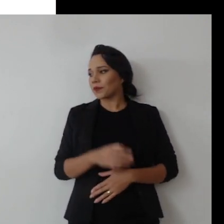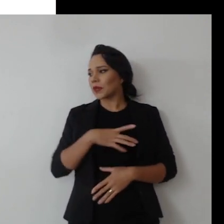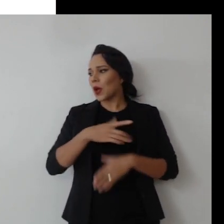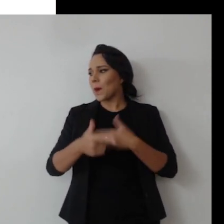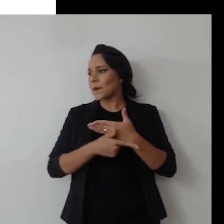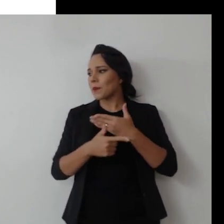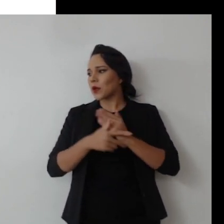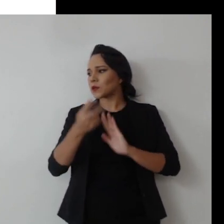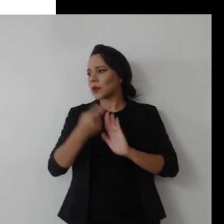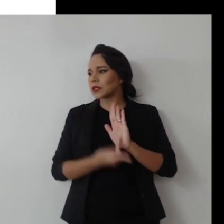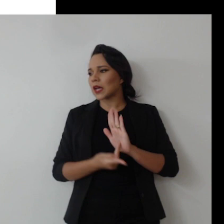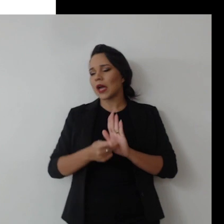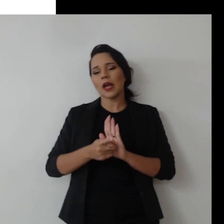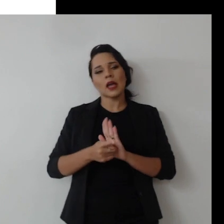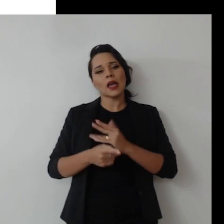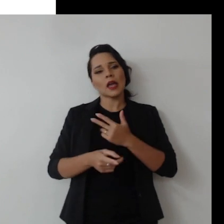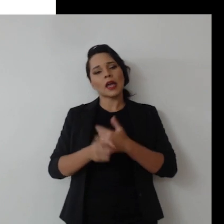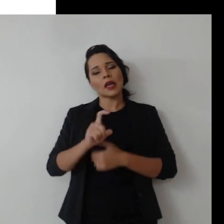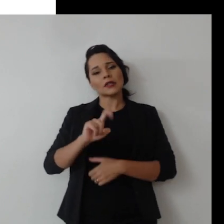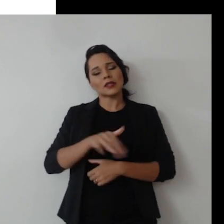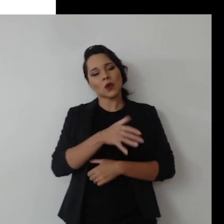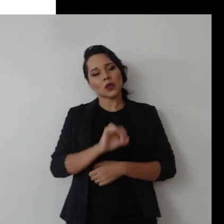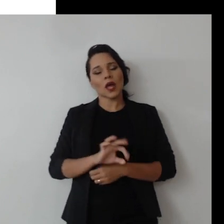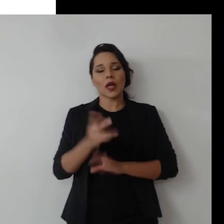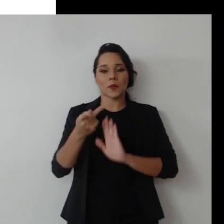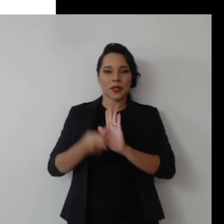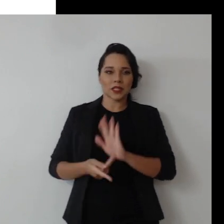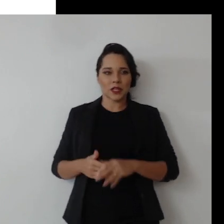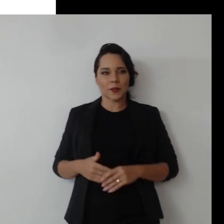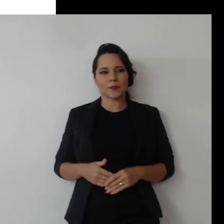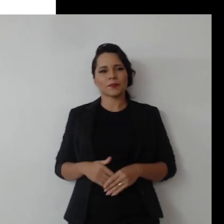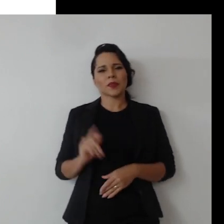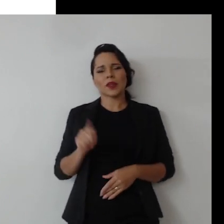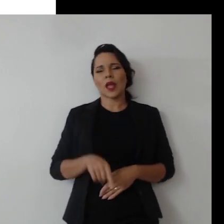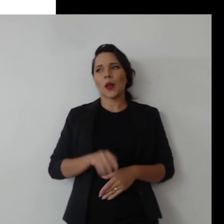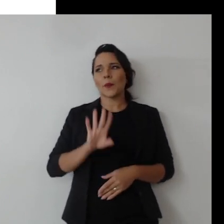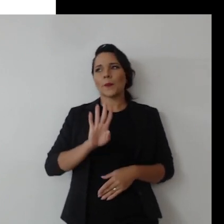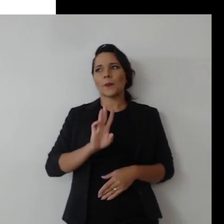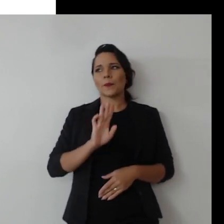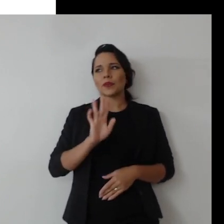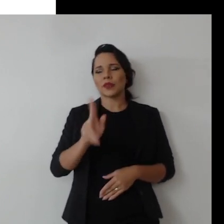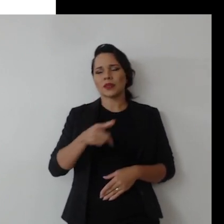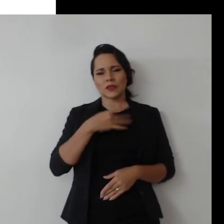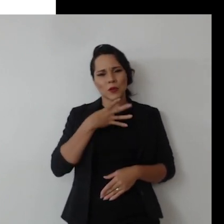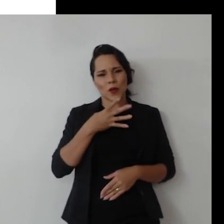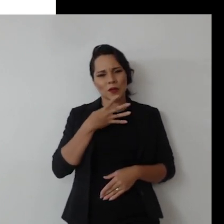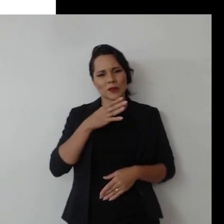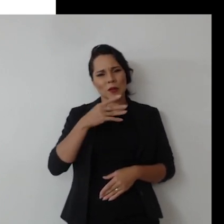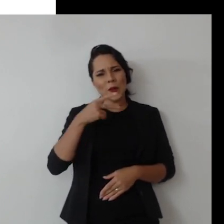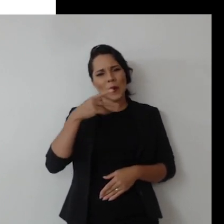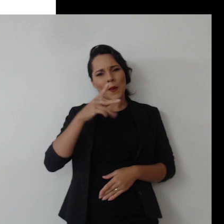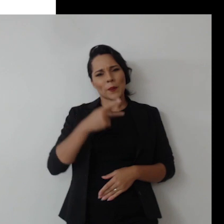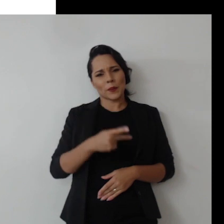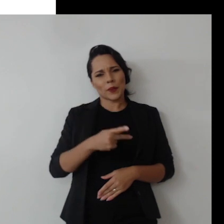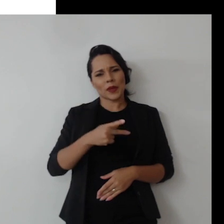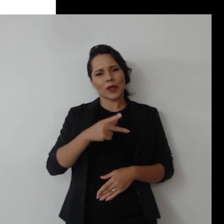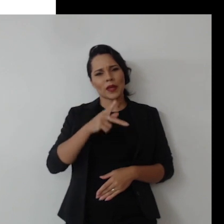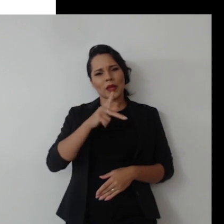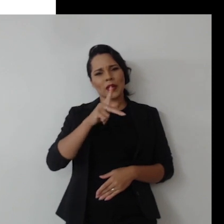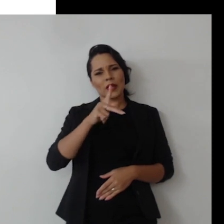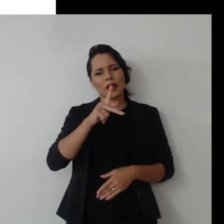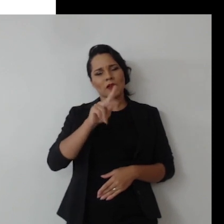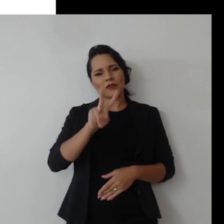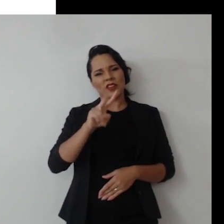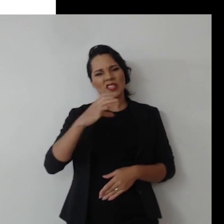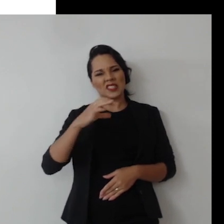tem o papel de planejar, executar e controlar. Eu não sei se vocês conhecem aquele termo PDCA, né? Que significa planejar,